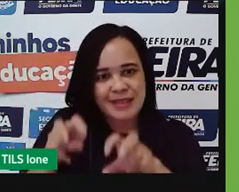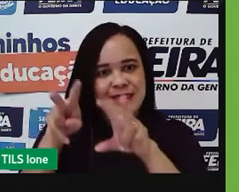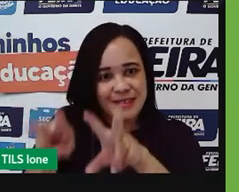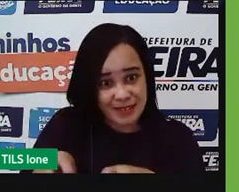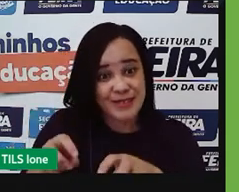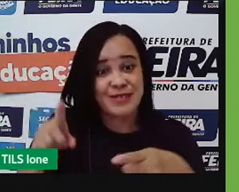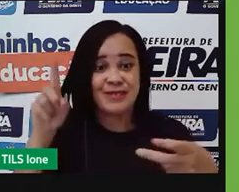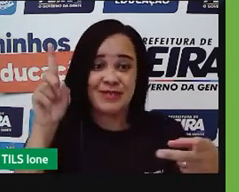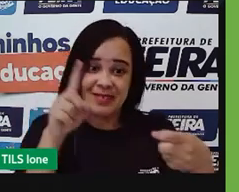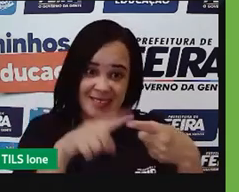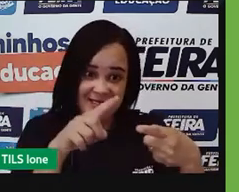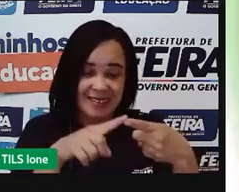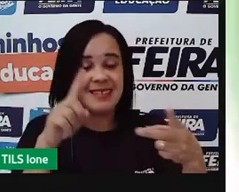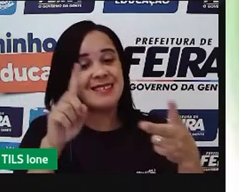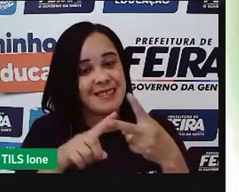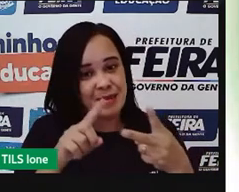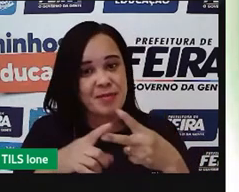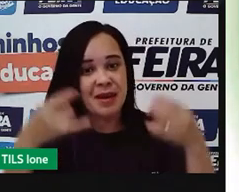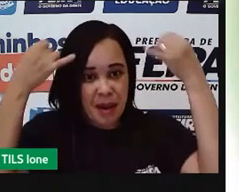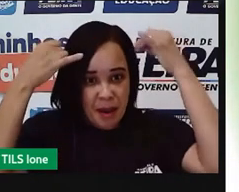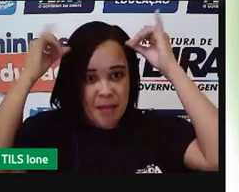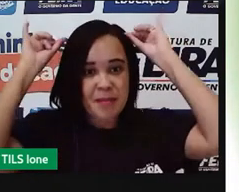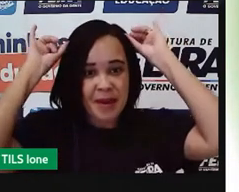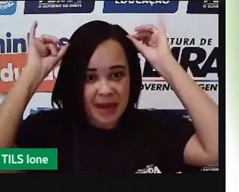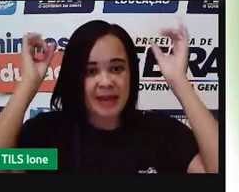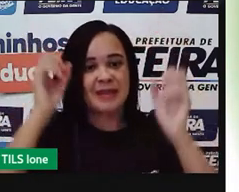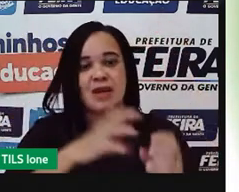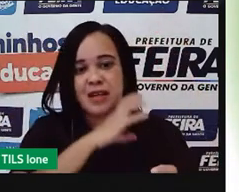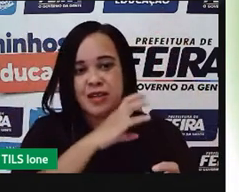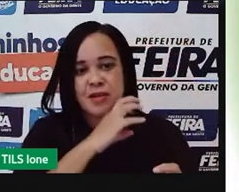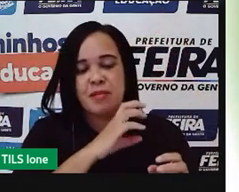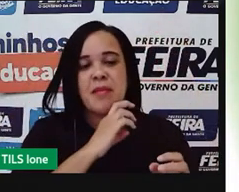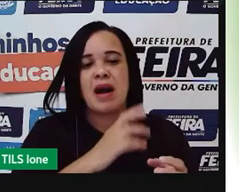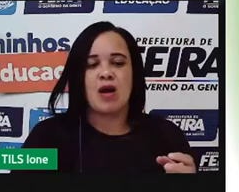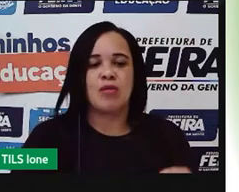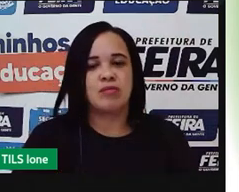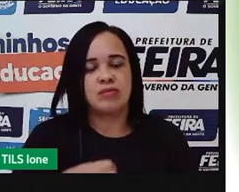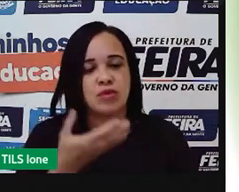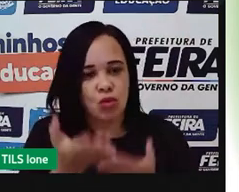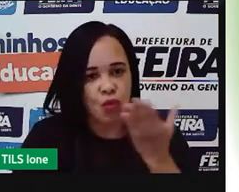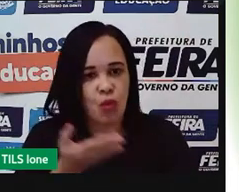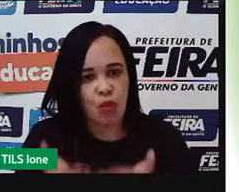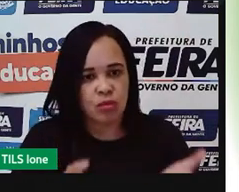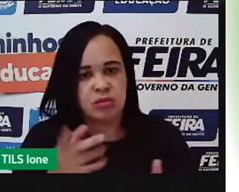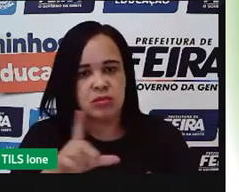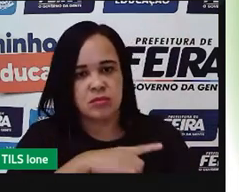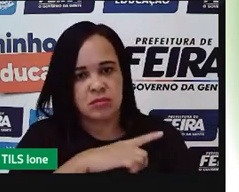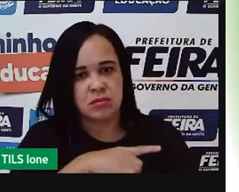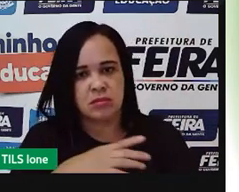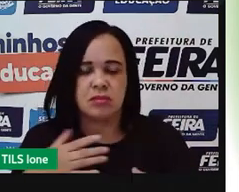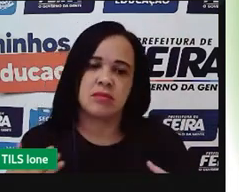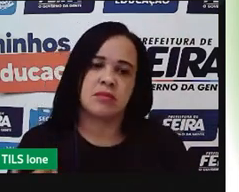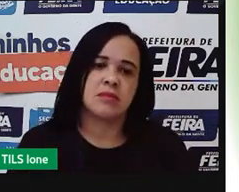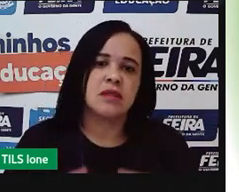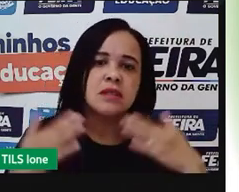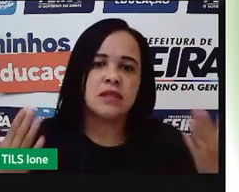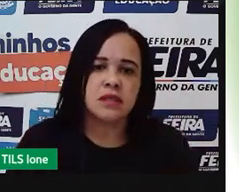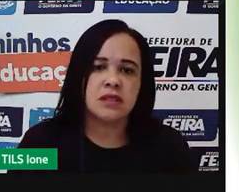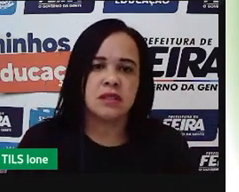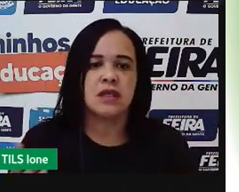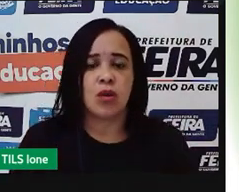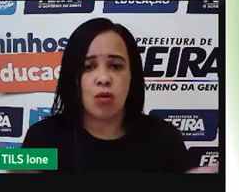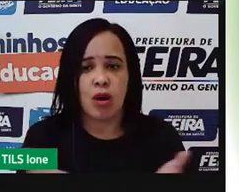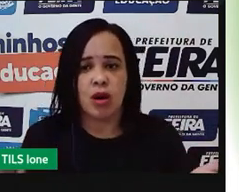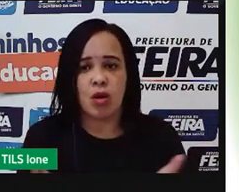E tem esses três estados, como já falei, como suportes. Então, o caminho do alimento, a gente já sabe, ele está lá no campo, depois ele